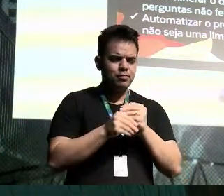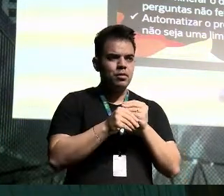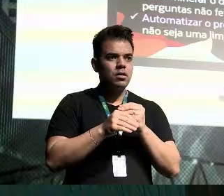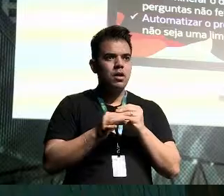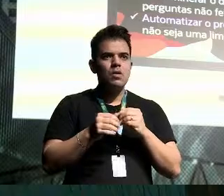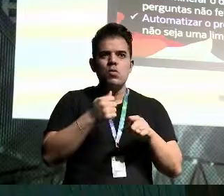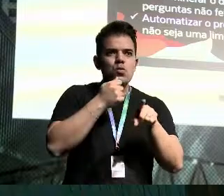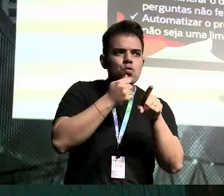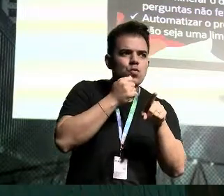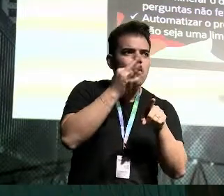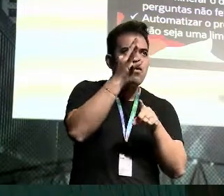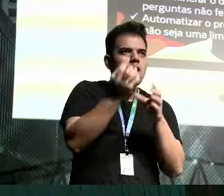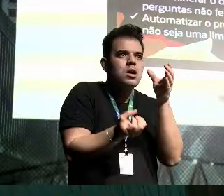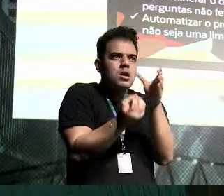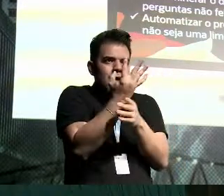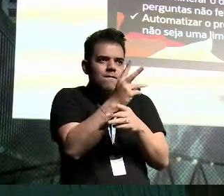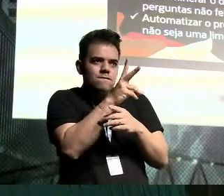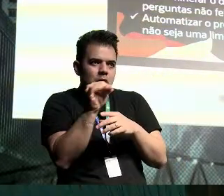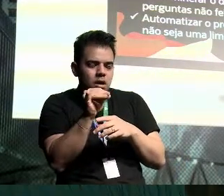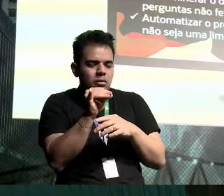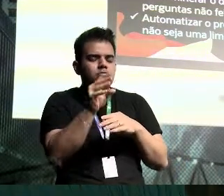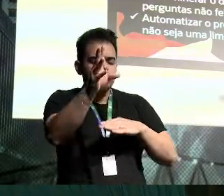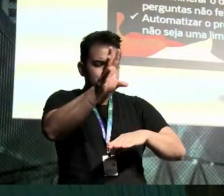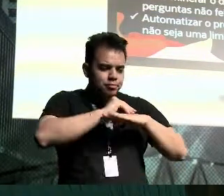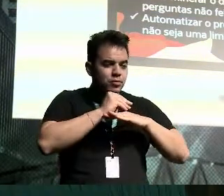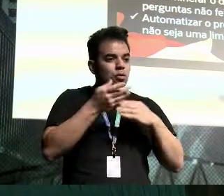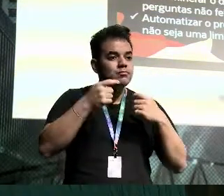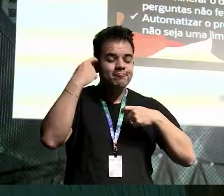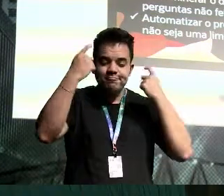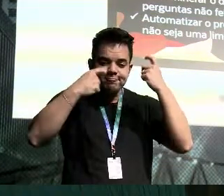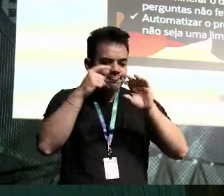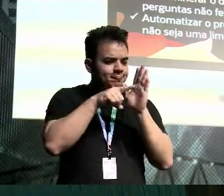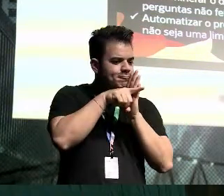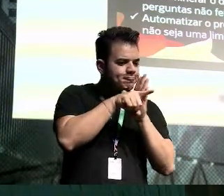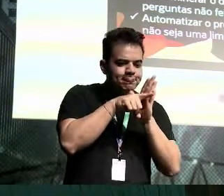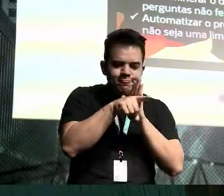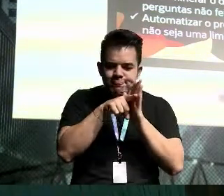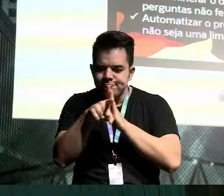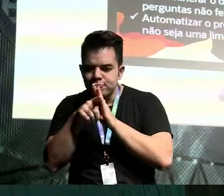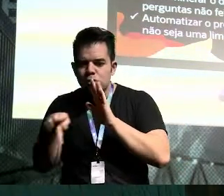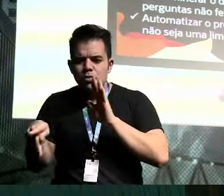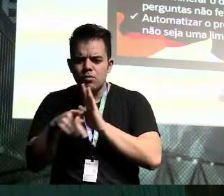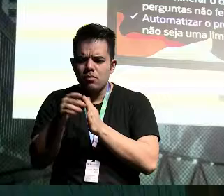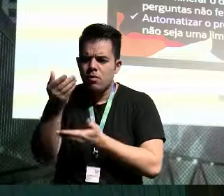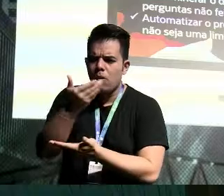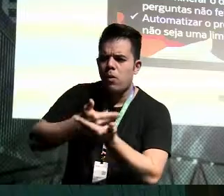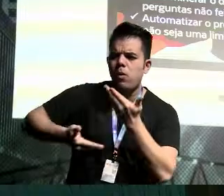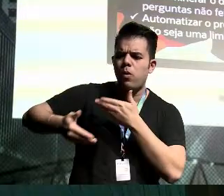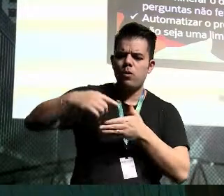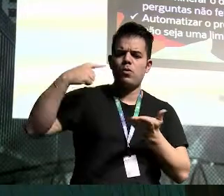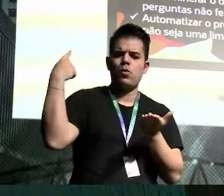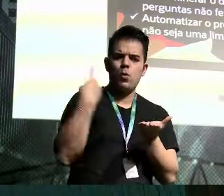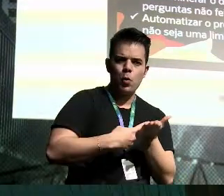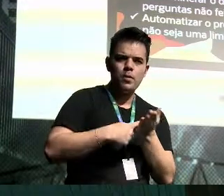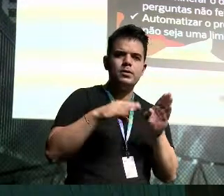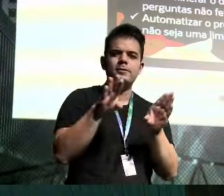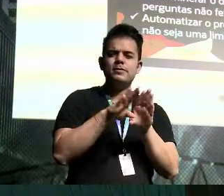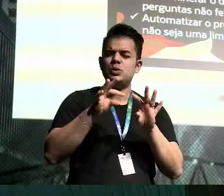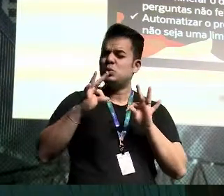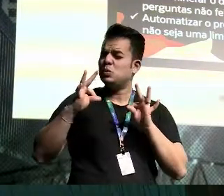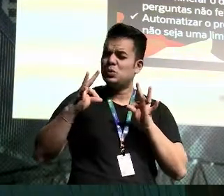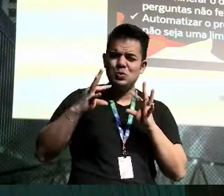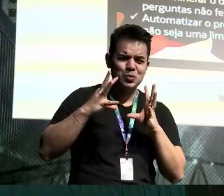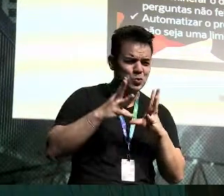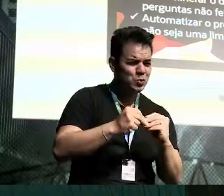ainda. Porque, hoje, a preocupação com a auditoria, a preocupação com o compliance, a preocupação com tudo o que